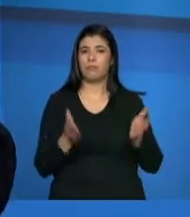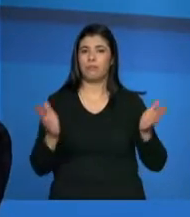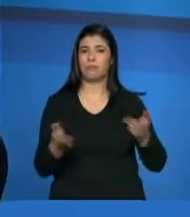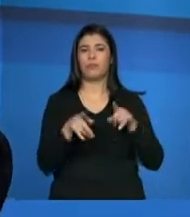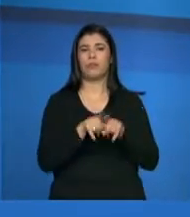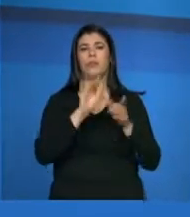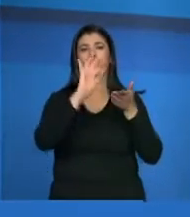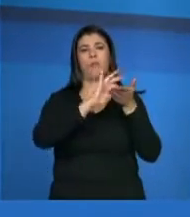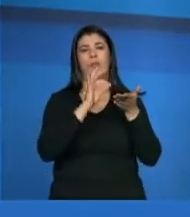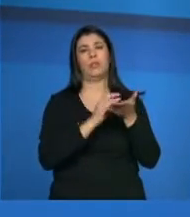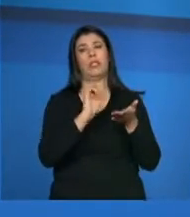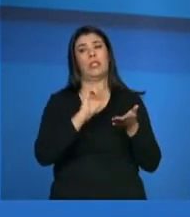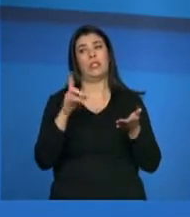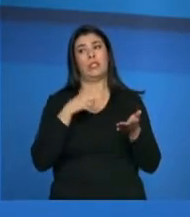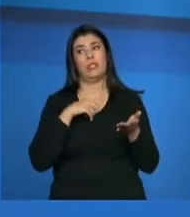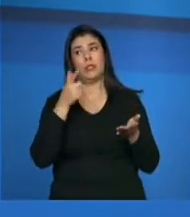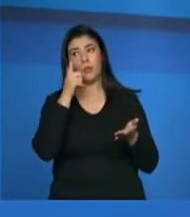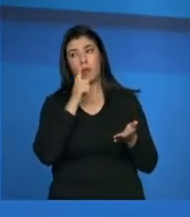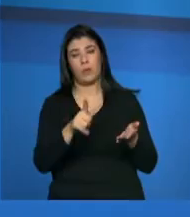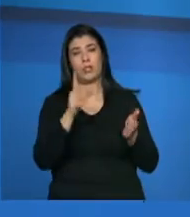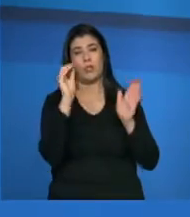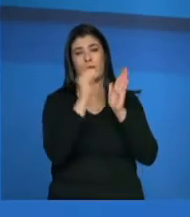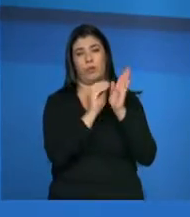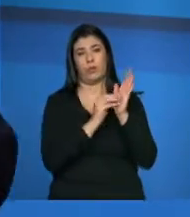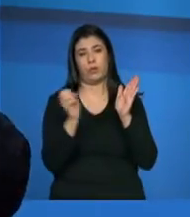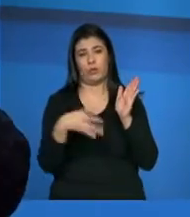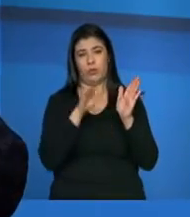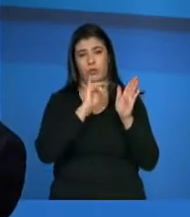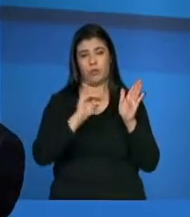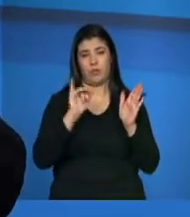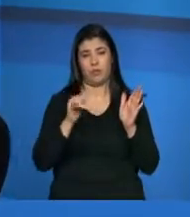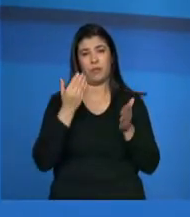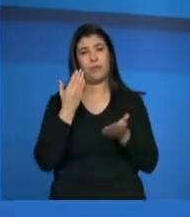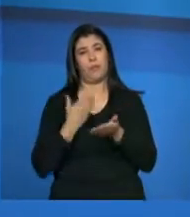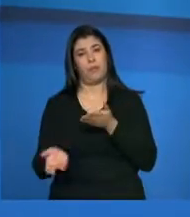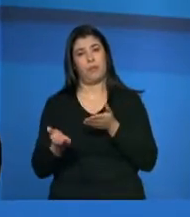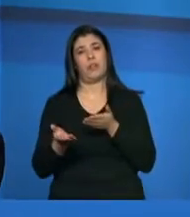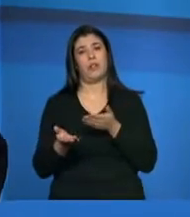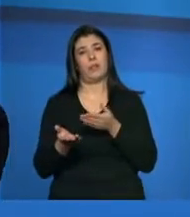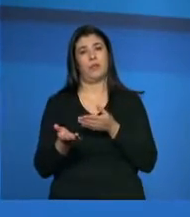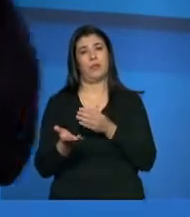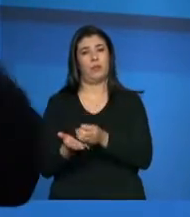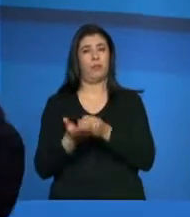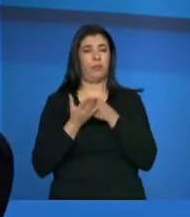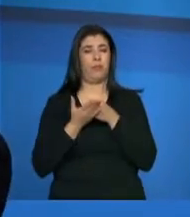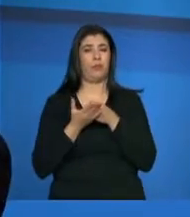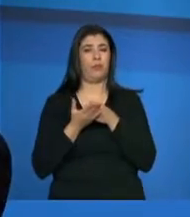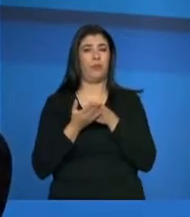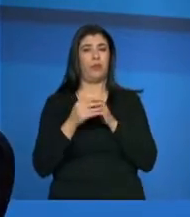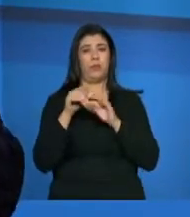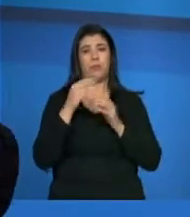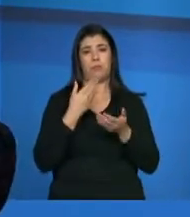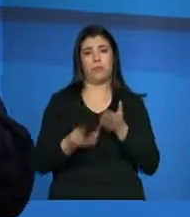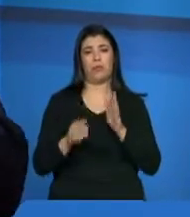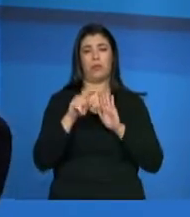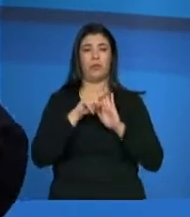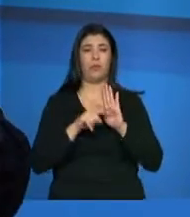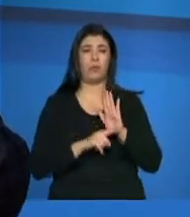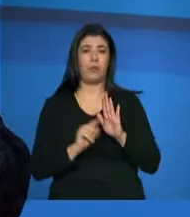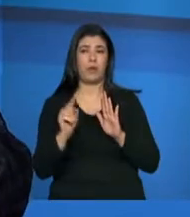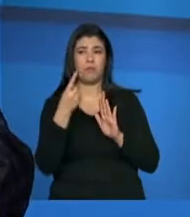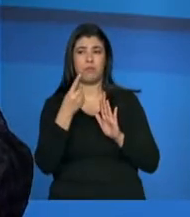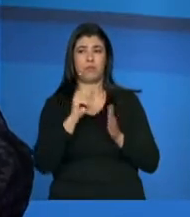Porque se eu não me atualizo, eu posso perder meu benefício. Se eu não me atualizo, eu posso perder não só um, mas eu posso perder vários. Então,